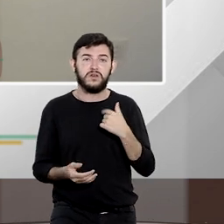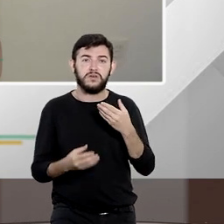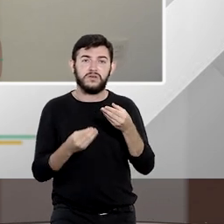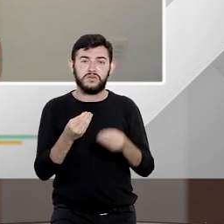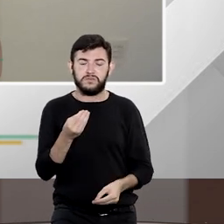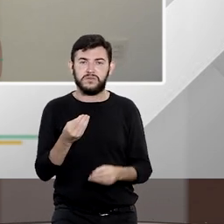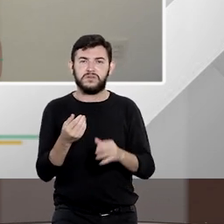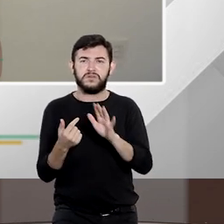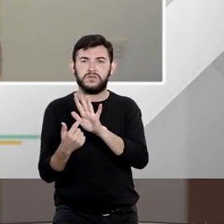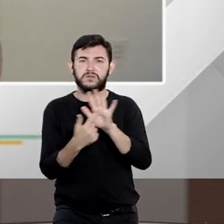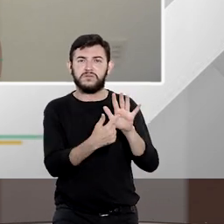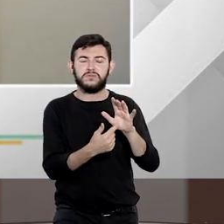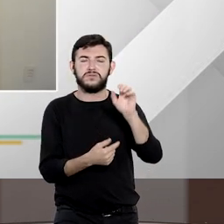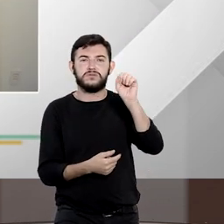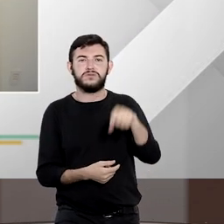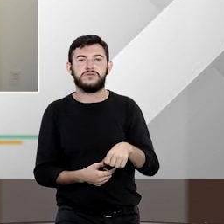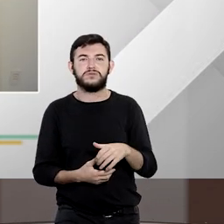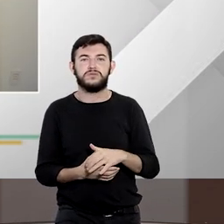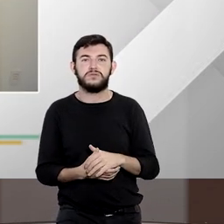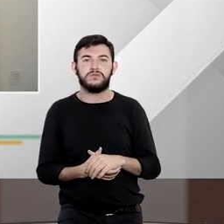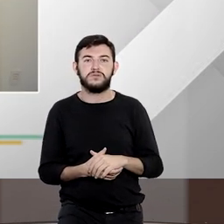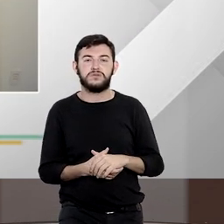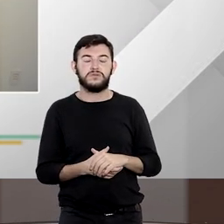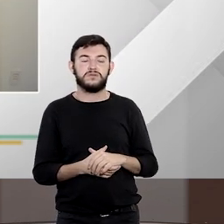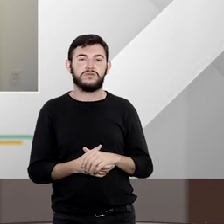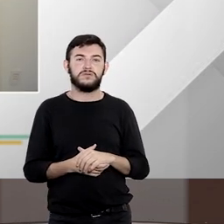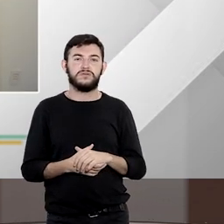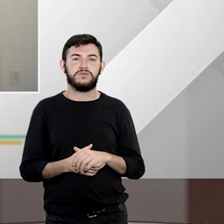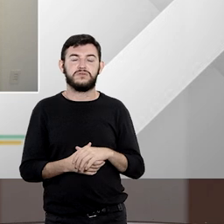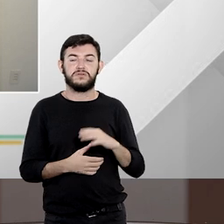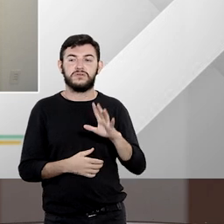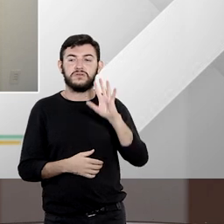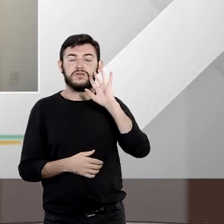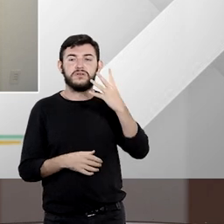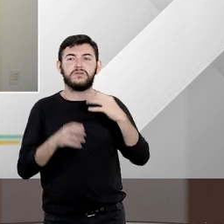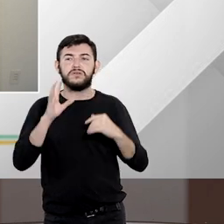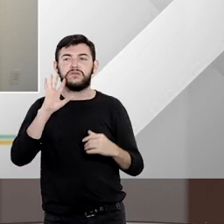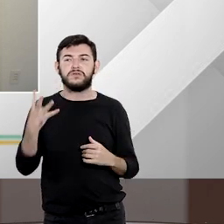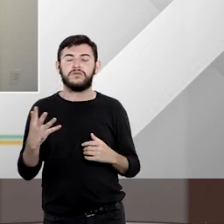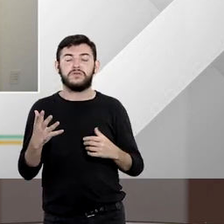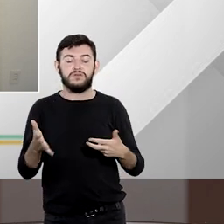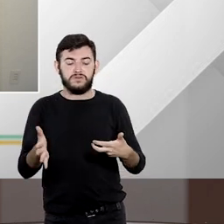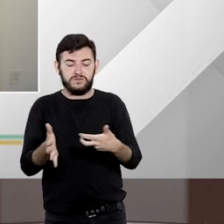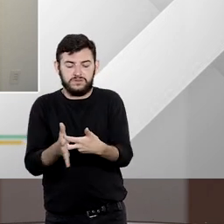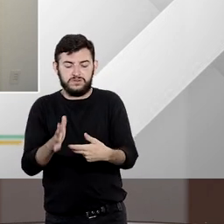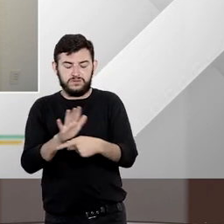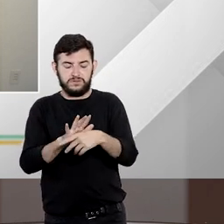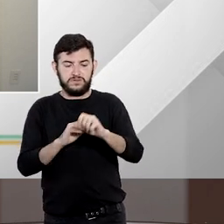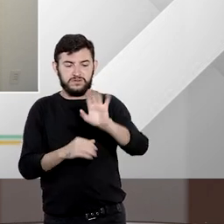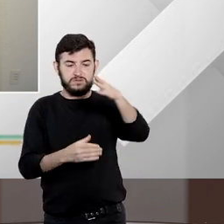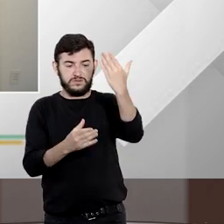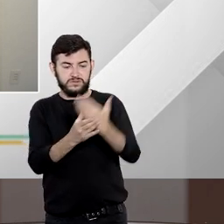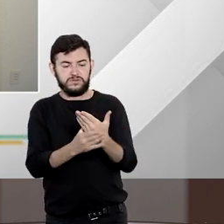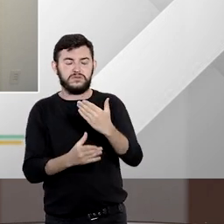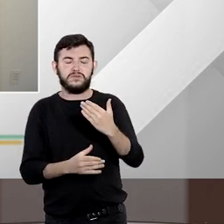é admitido e quais os efeitos da condenação em ação popular professor Antônio